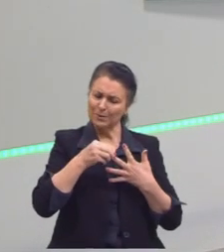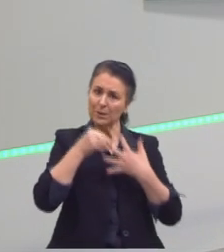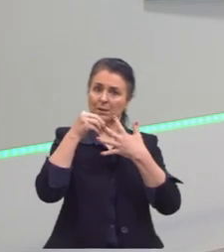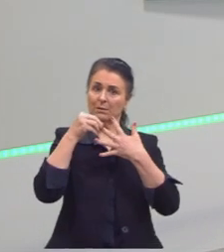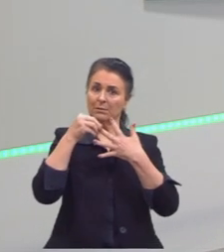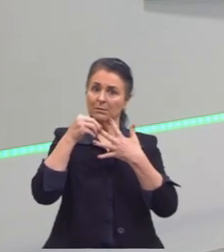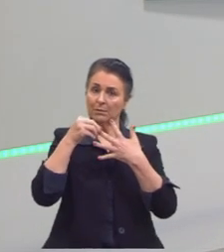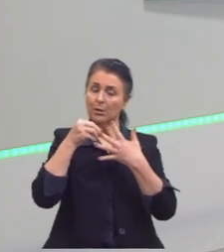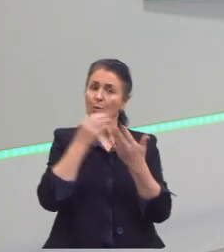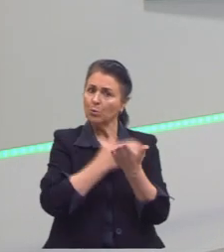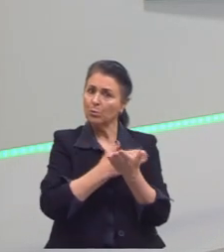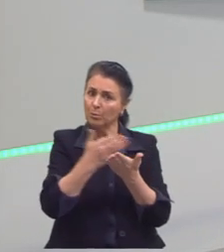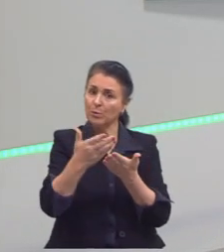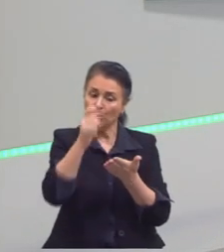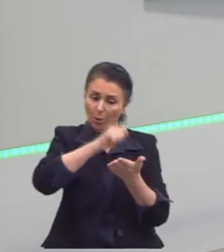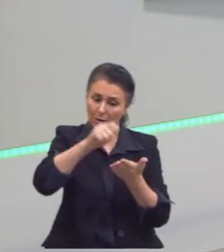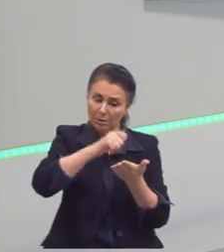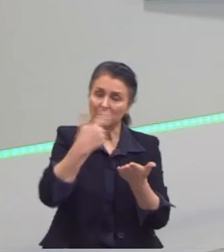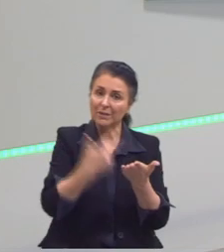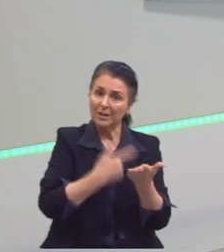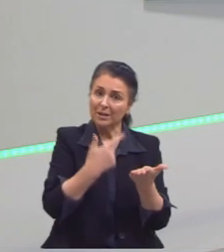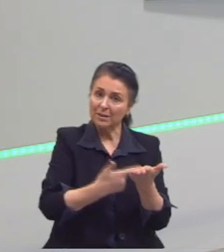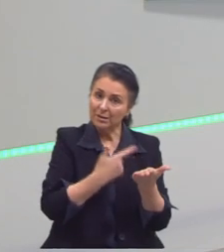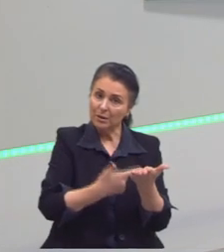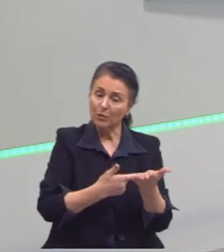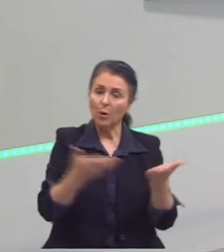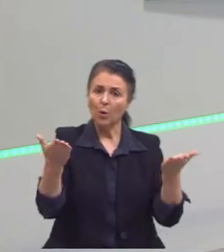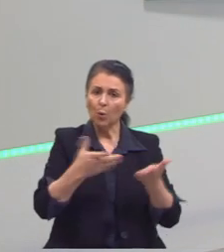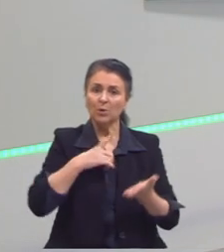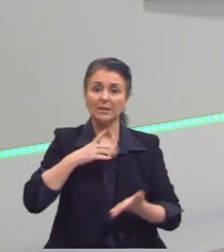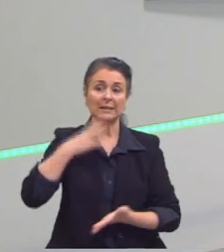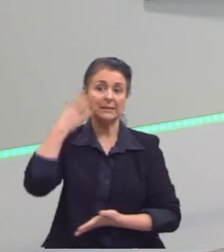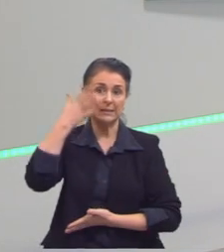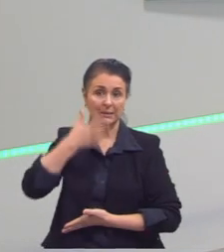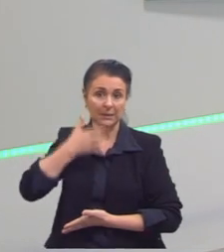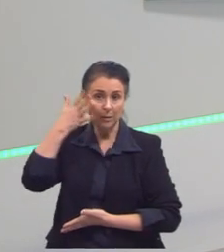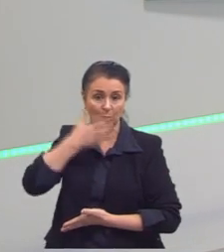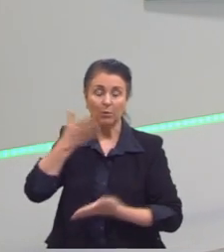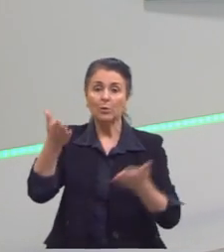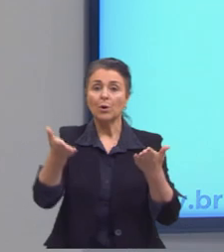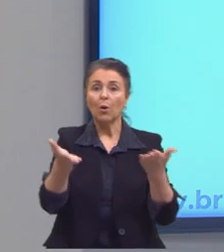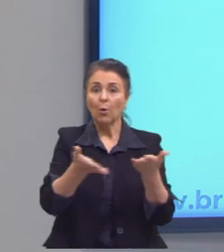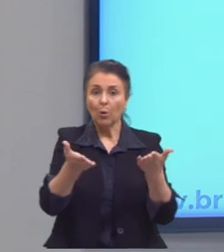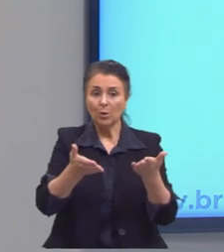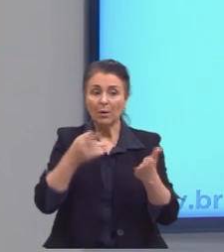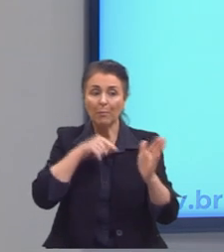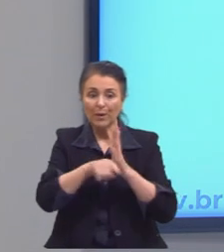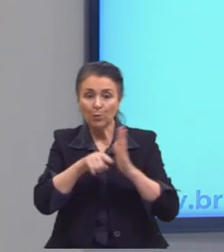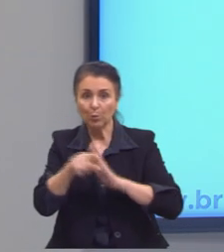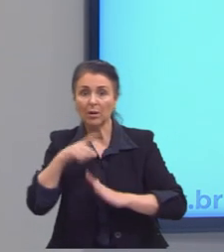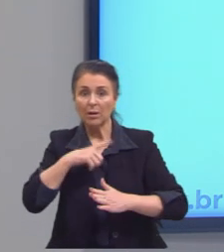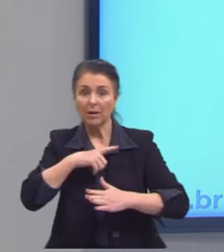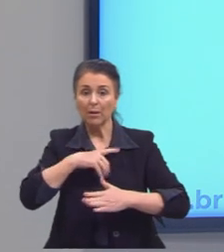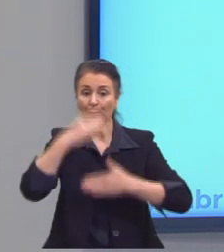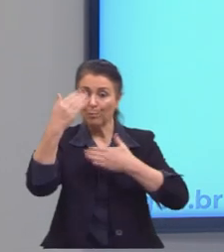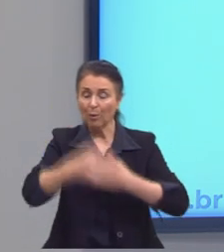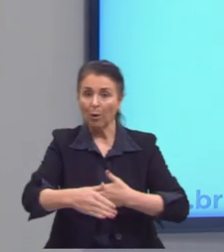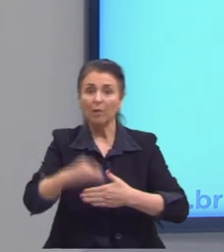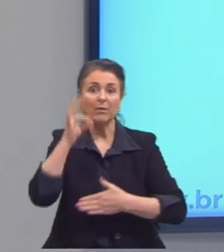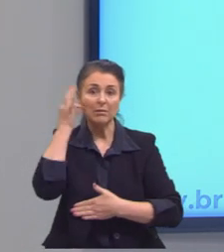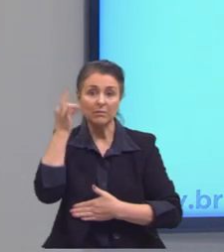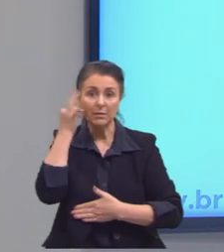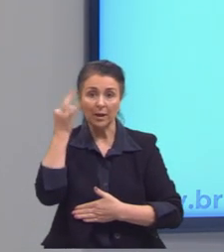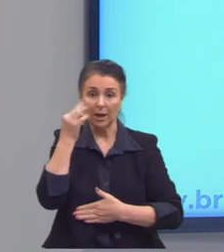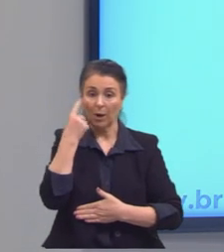livro. Hoje a gente tem, muitas vezes, esses sermões sendo cobrados em vestibulares. Então é interessante a gente ler